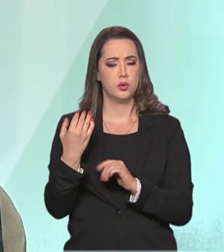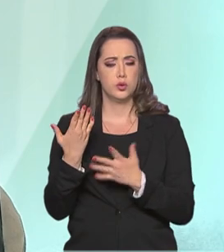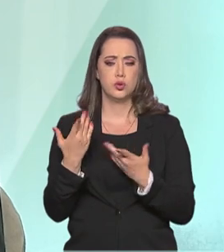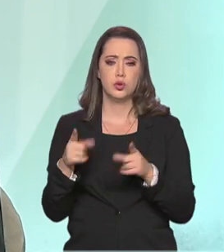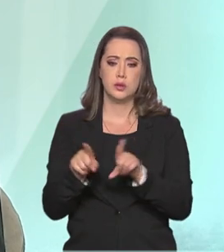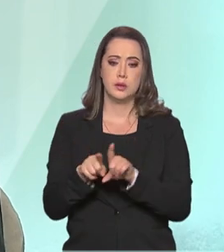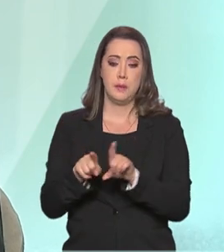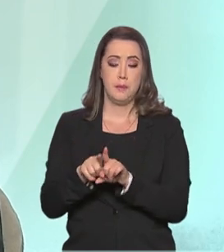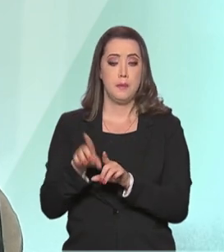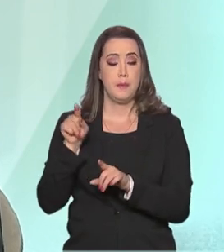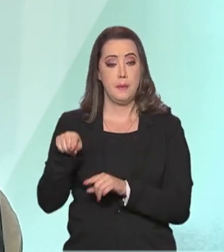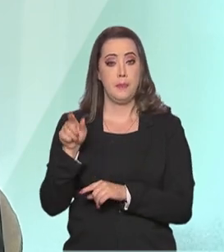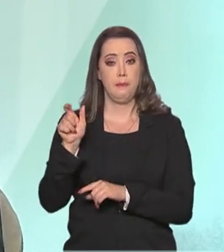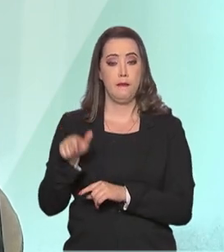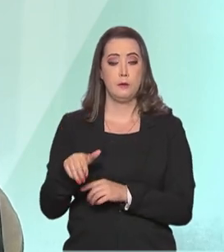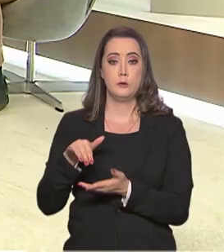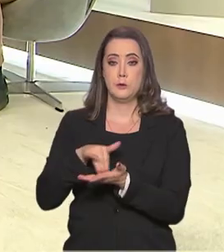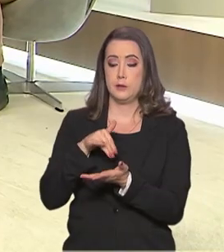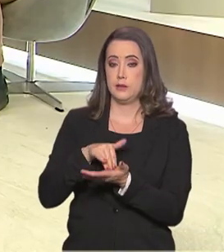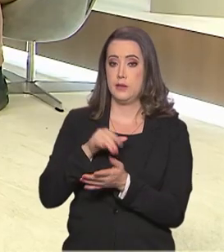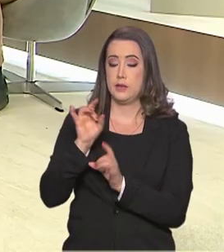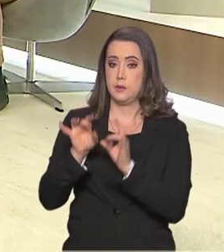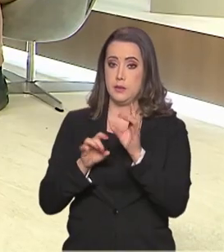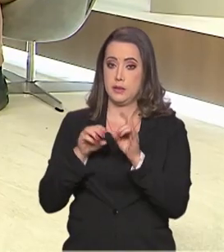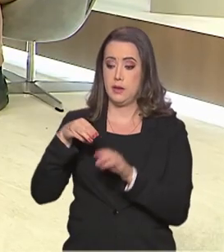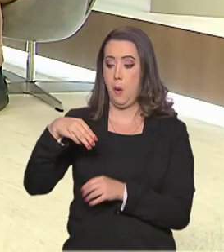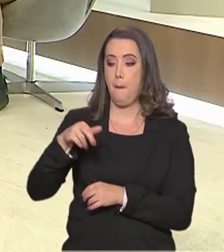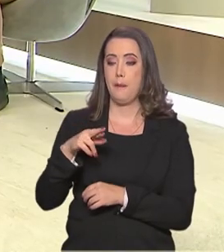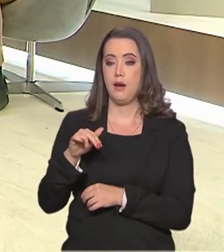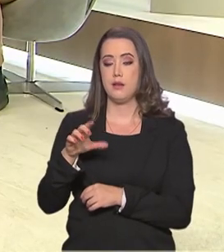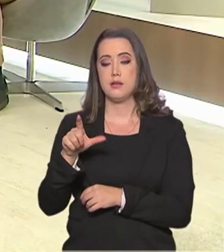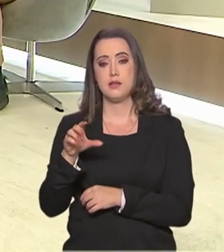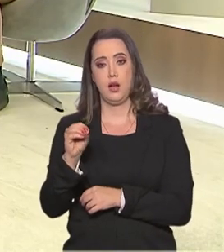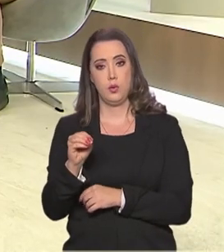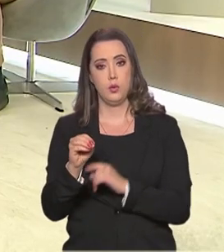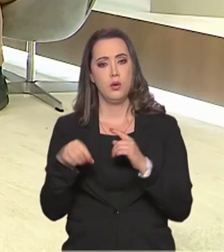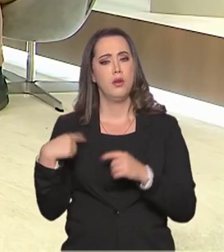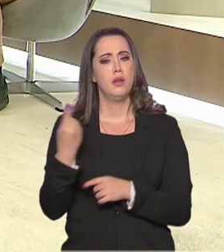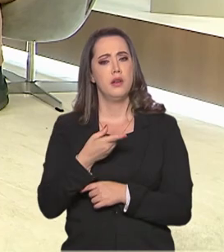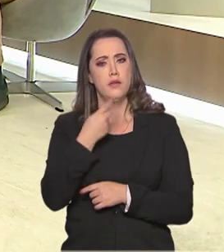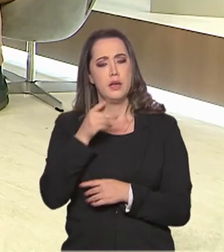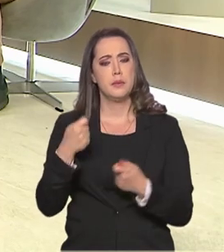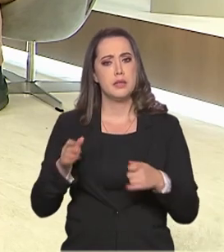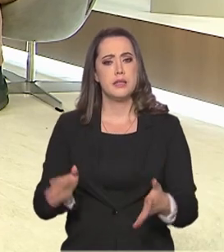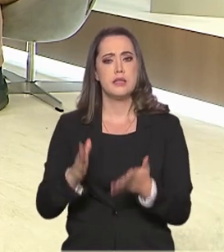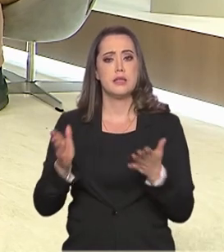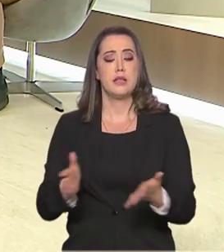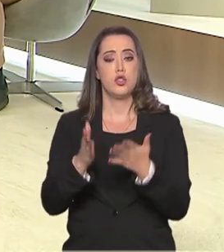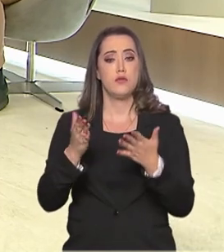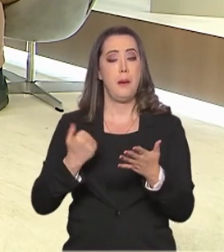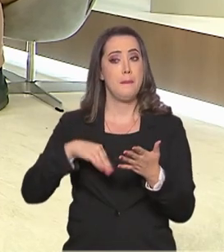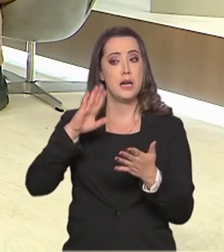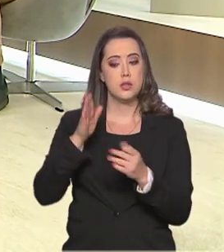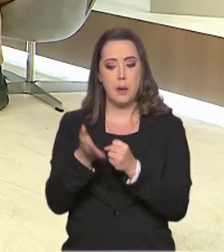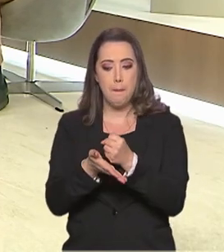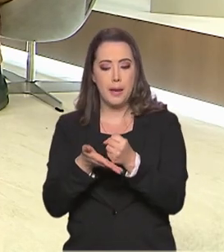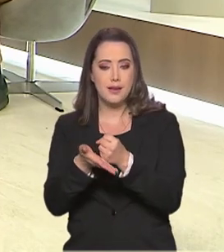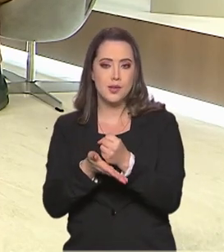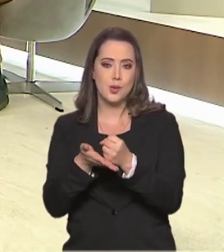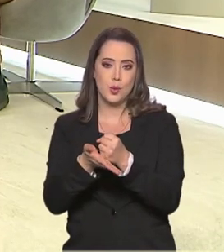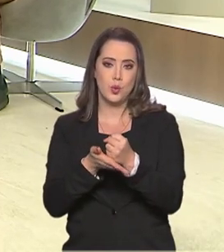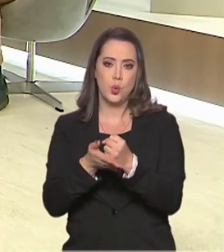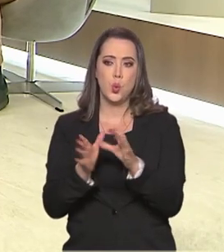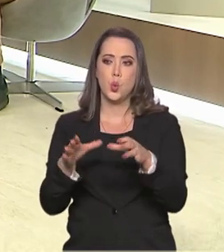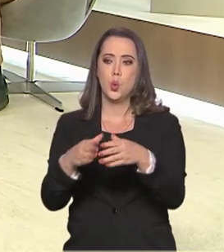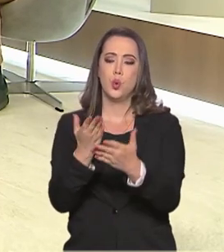Marcelo Magalhães, o secretário especial, é a gente evoluir e incentivar mais ainda a base, a parte